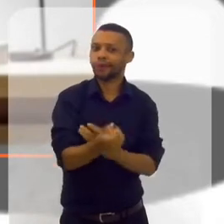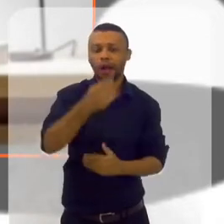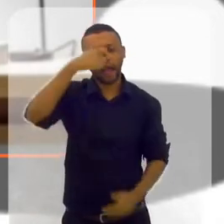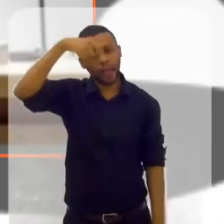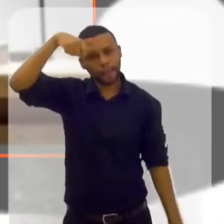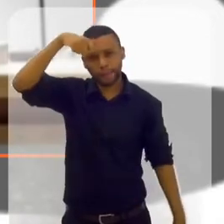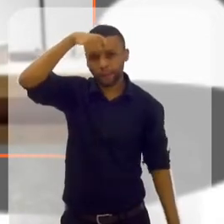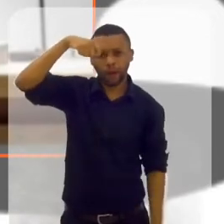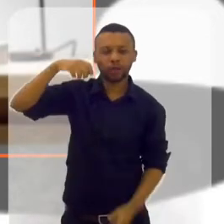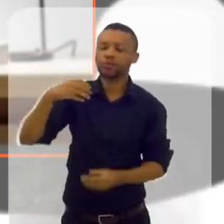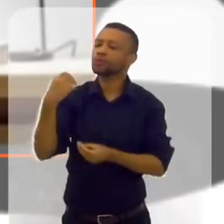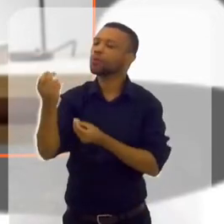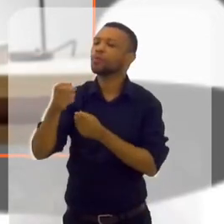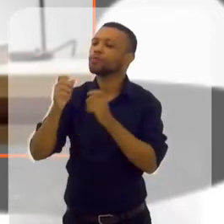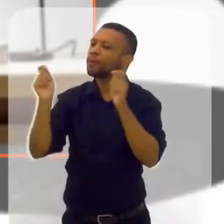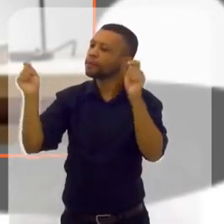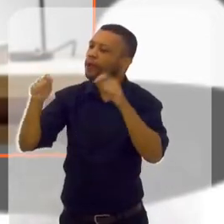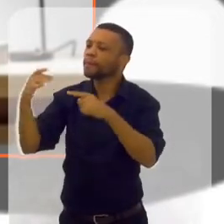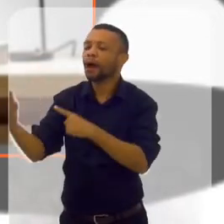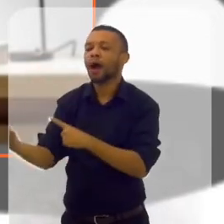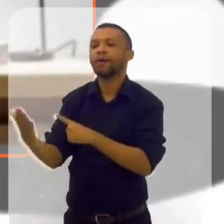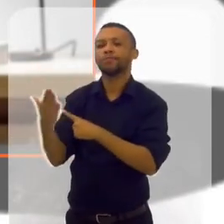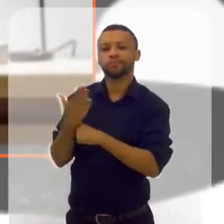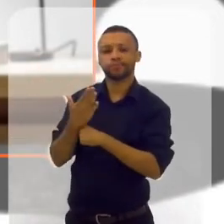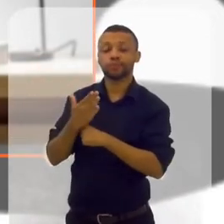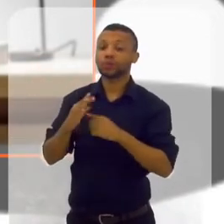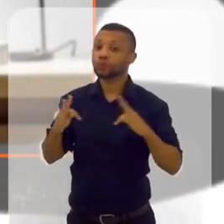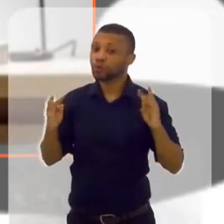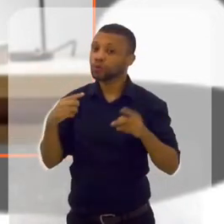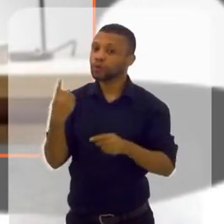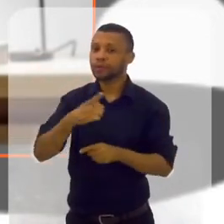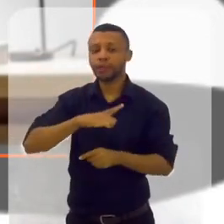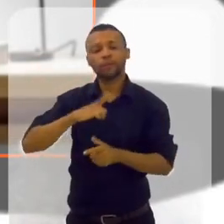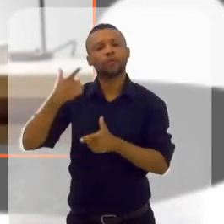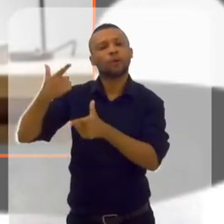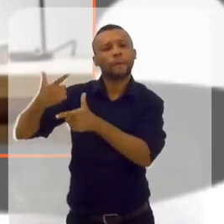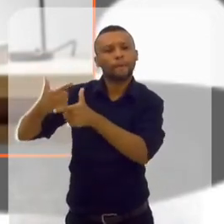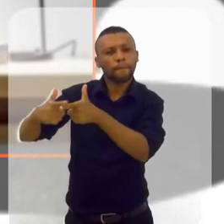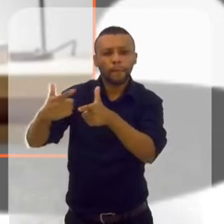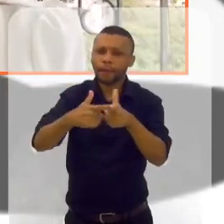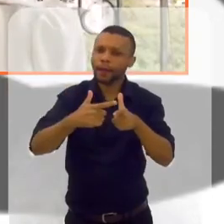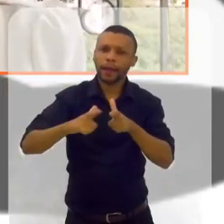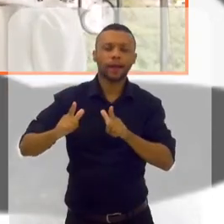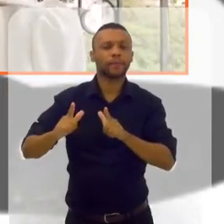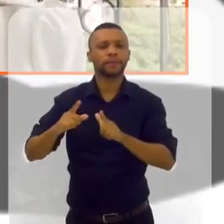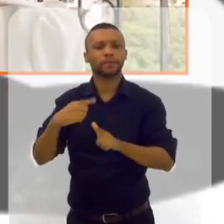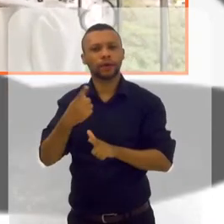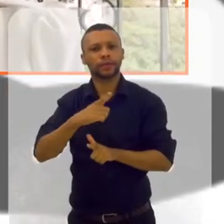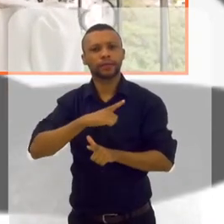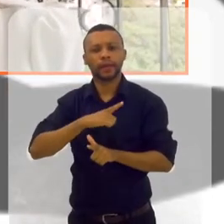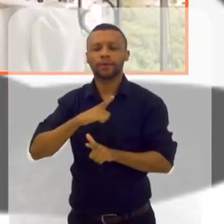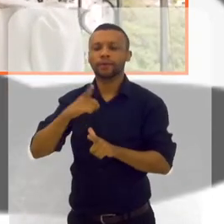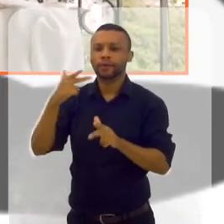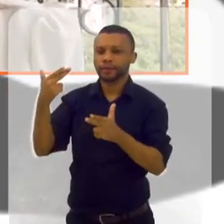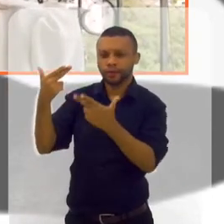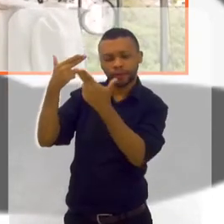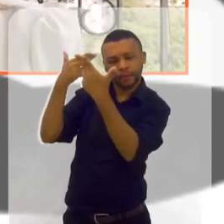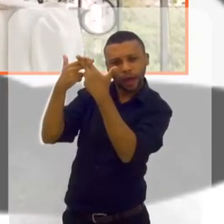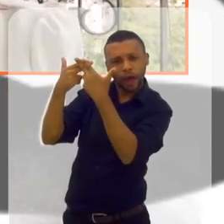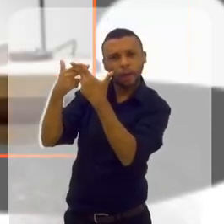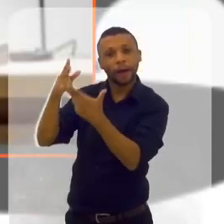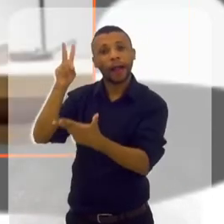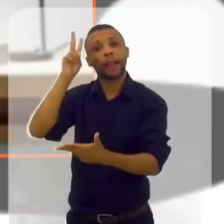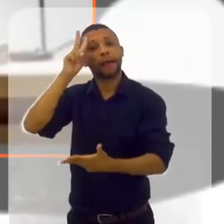E como você pode se valer disso para se beneficiar? Quer dizer, todos nós temos os nossos problemas, né? Então, as pessoas têm seus